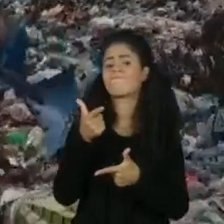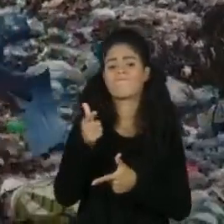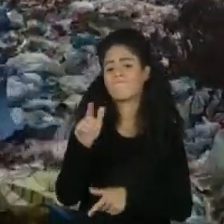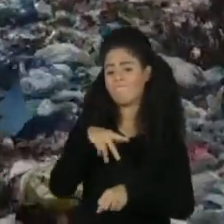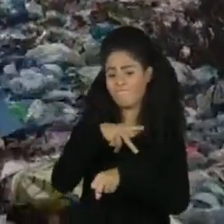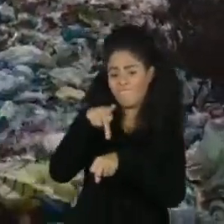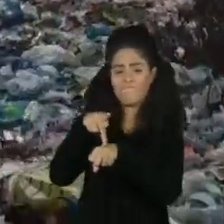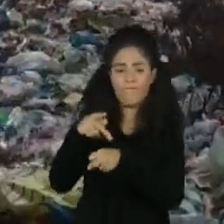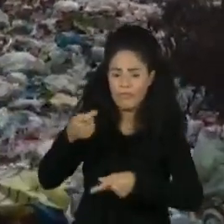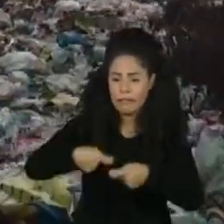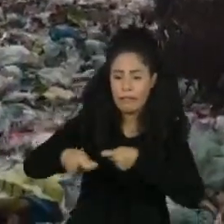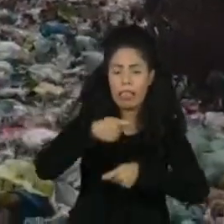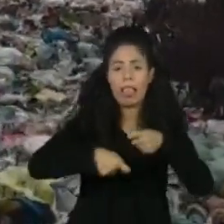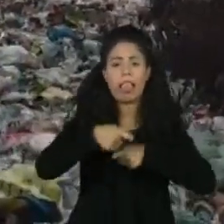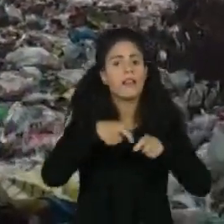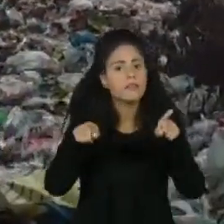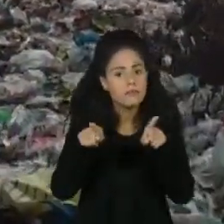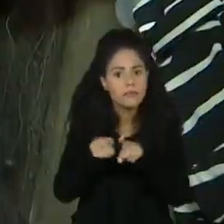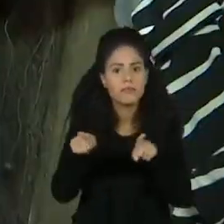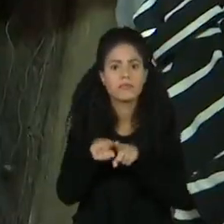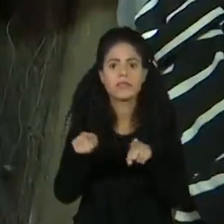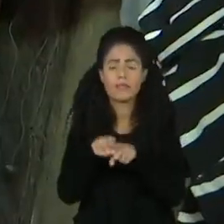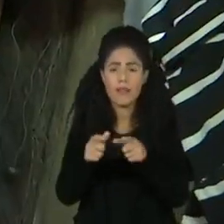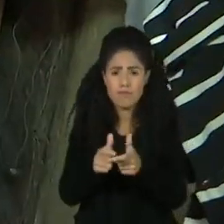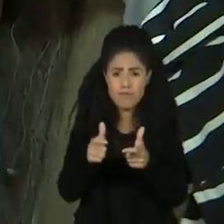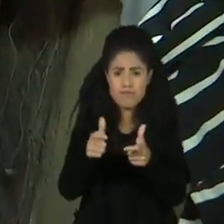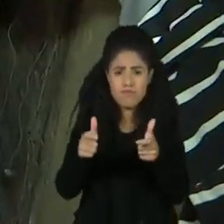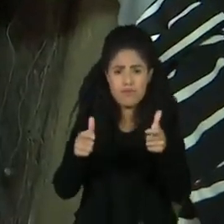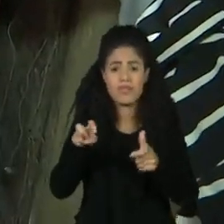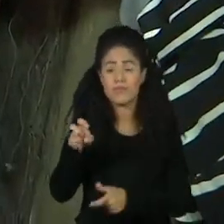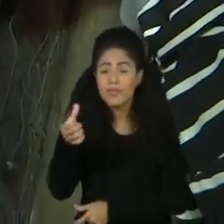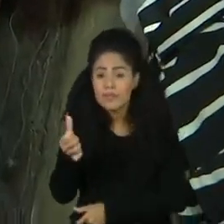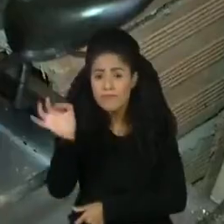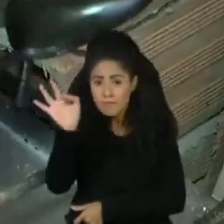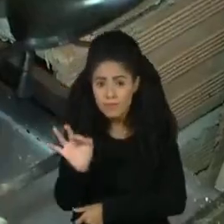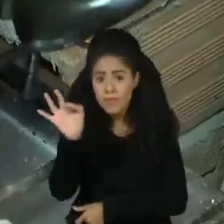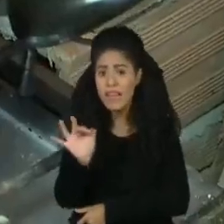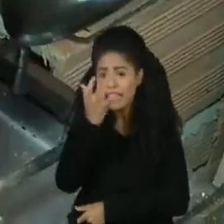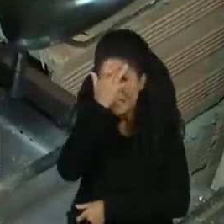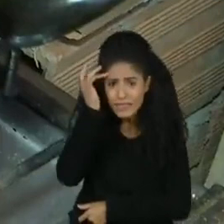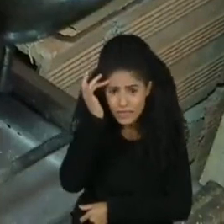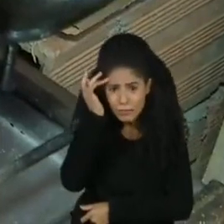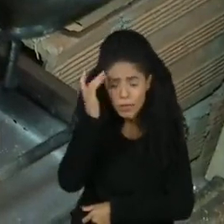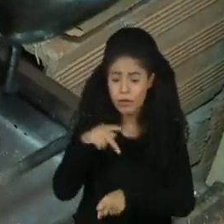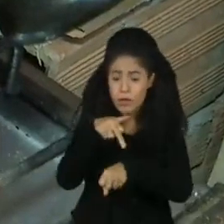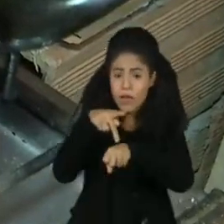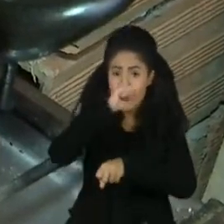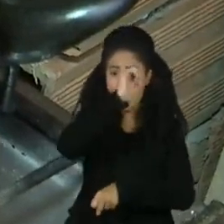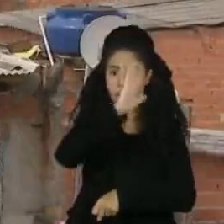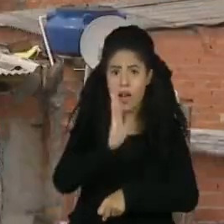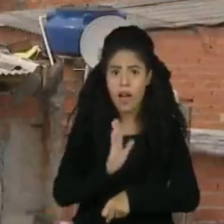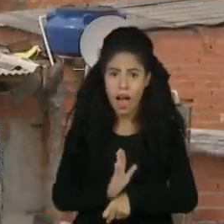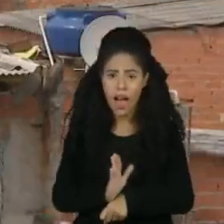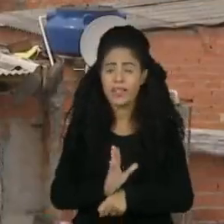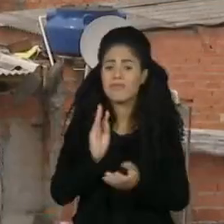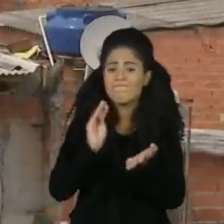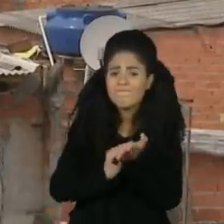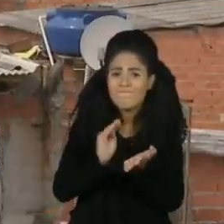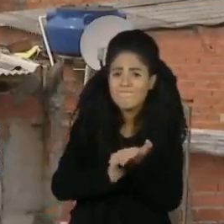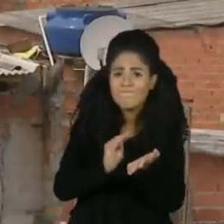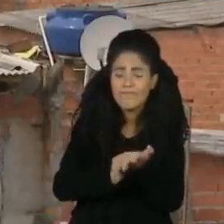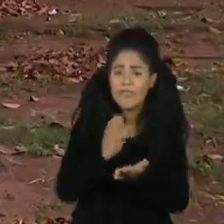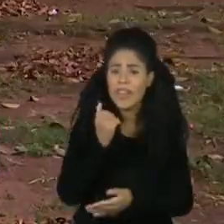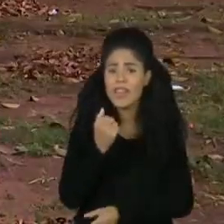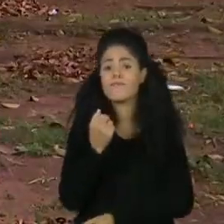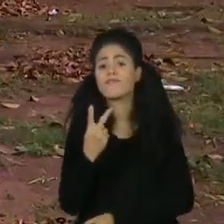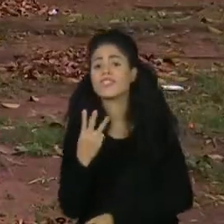econômicas foram severas, segundo a entidade. 56% dos brasileiros enfrentaram insegurança alimentar. E mais